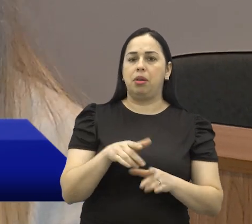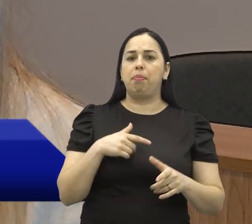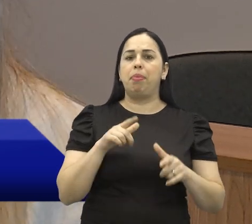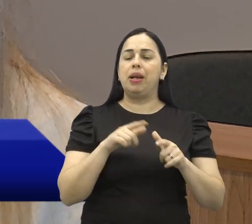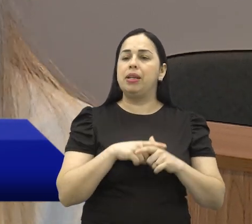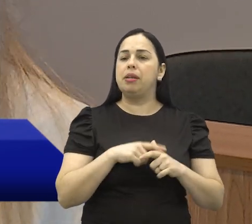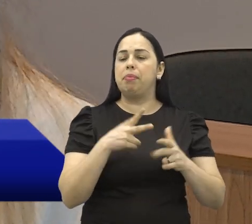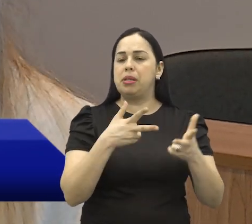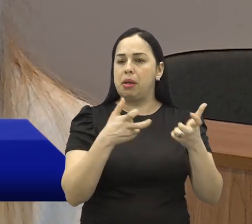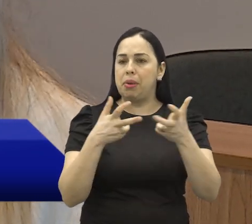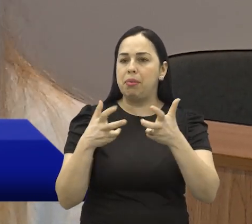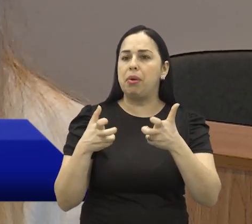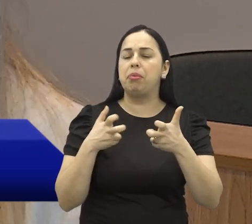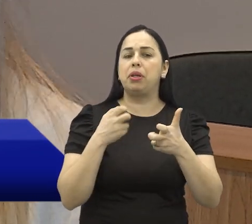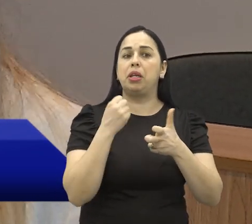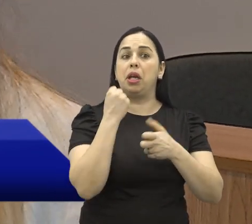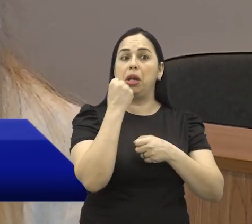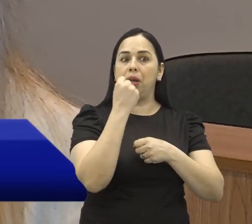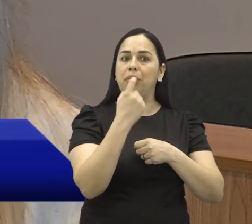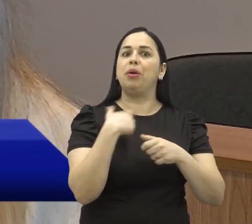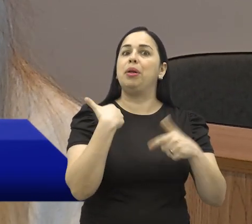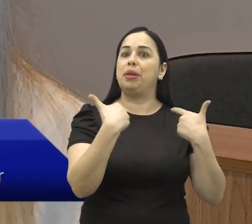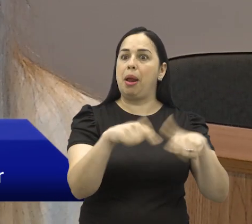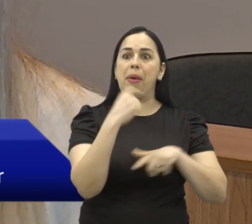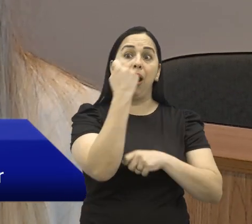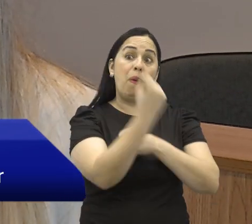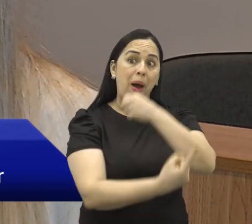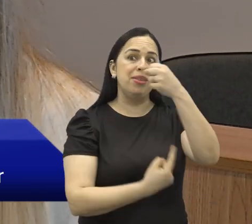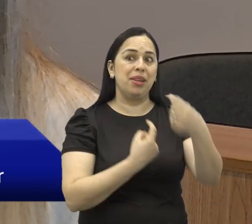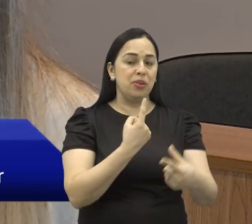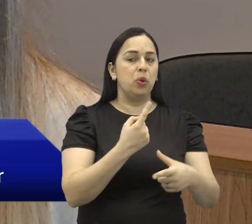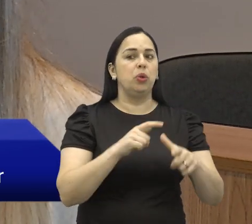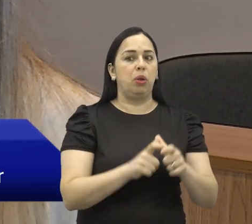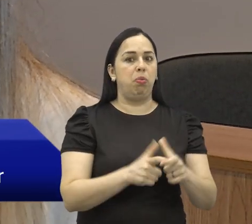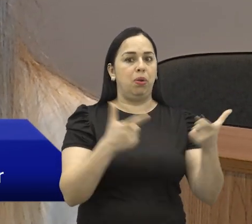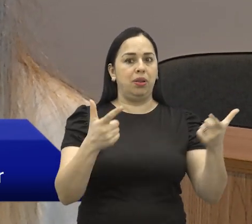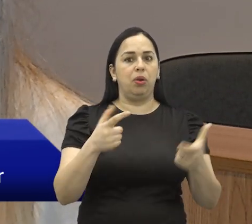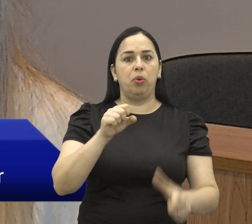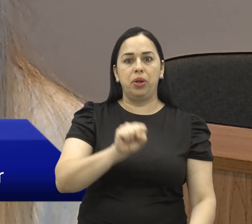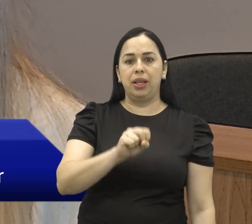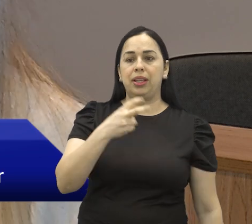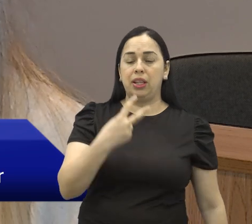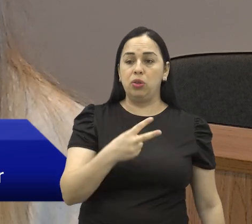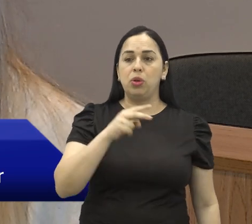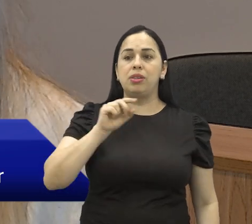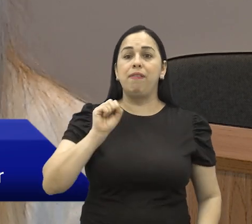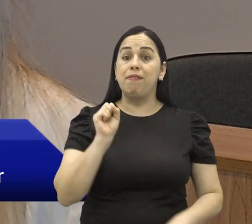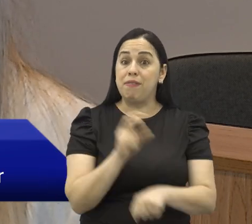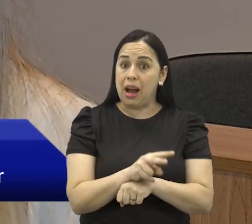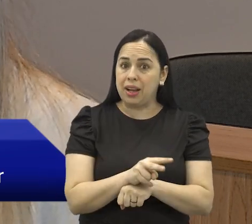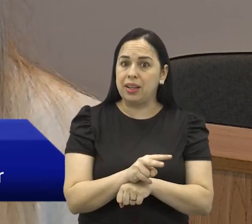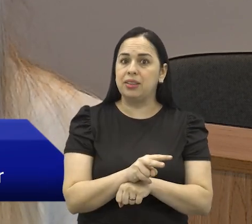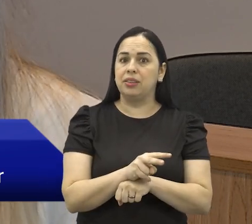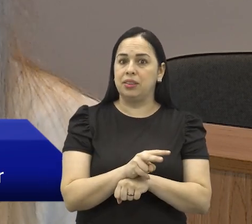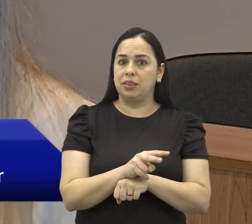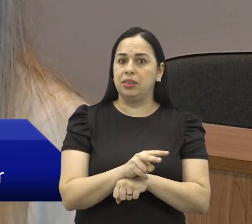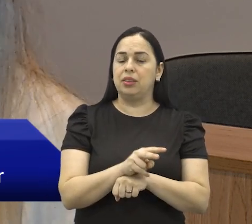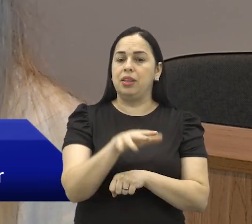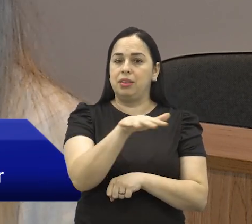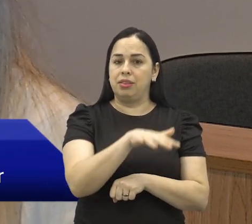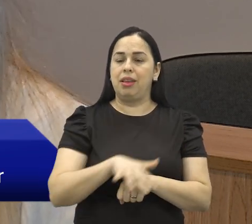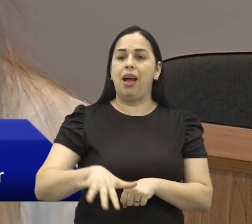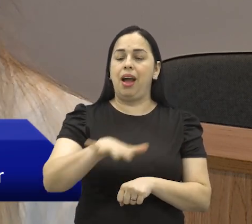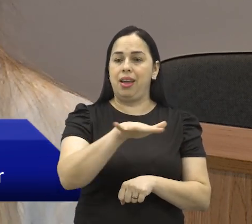Os serviços de mão de obra temporária estão aumentando cada vez mais. Estamos com cerca de 82 vagas disponíveis no